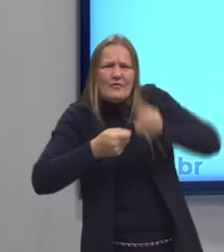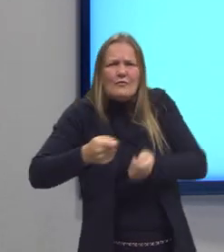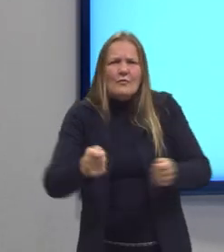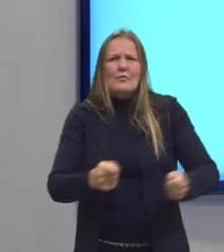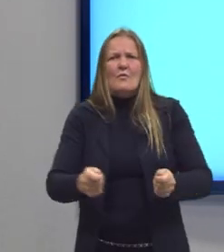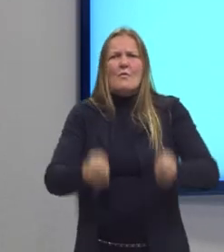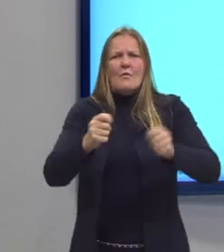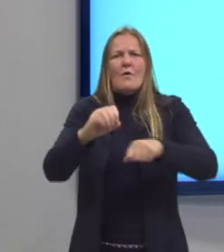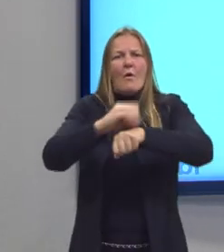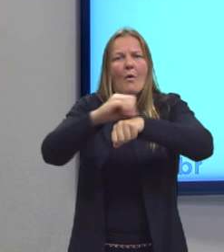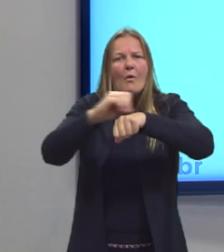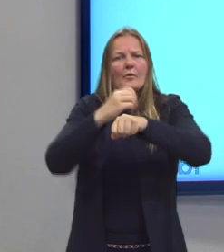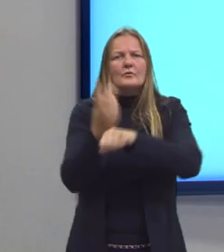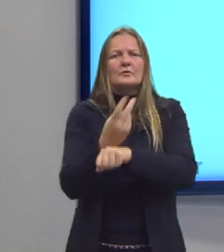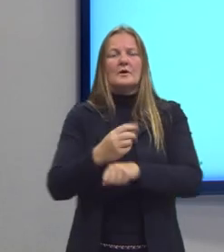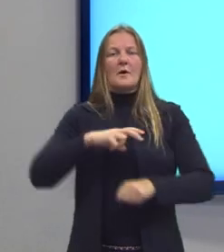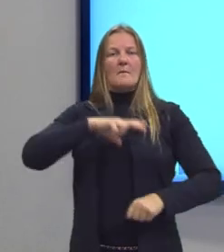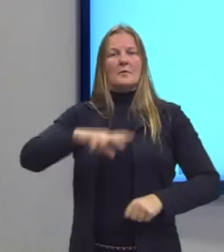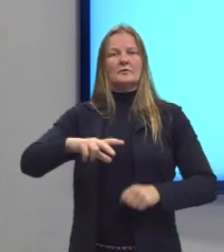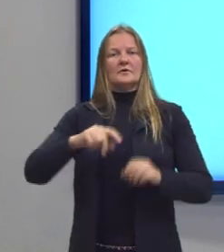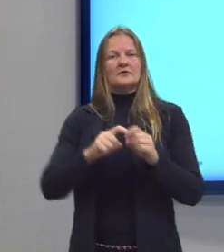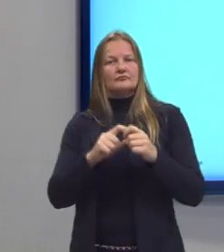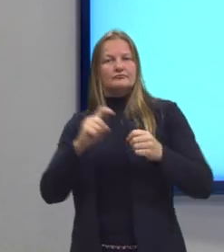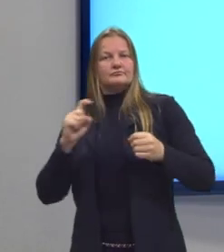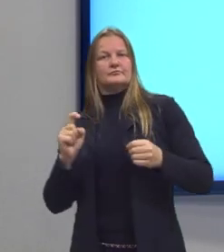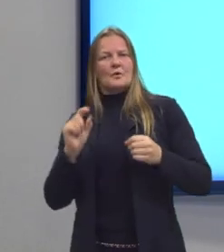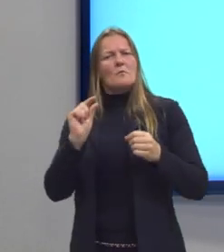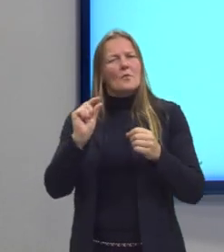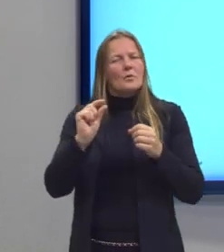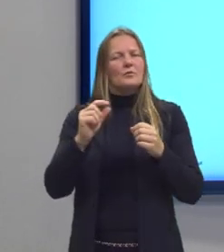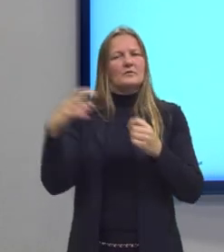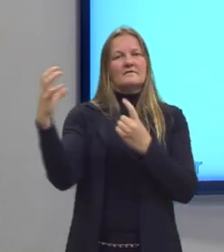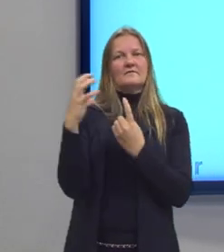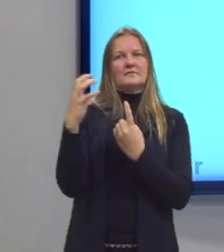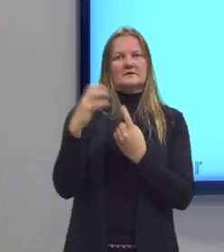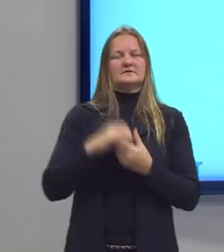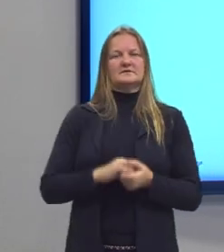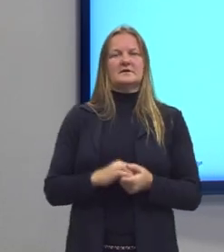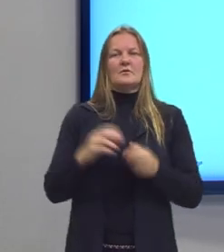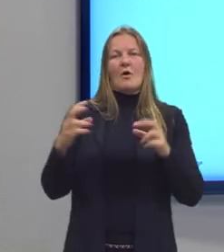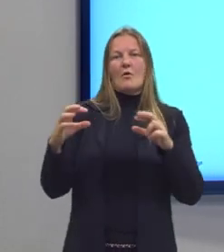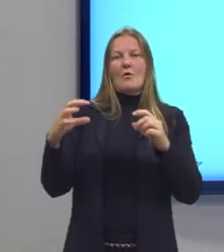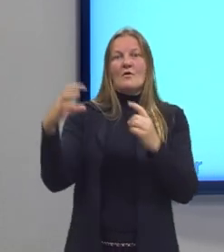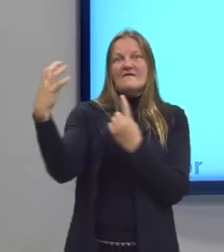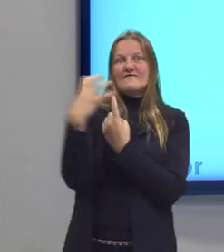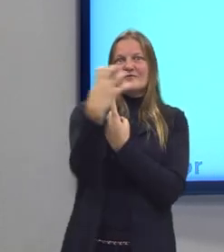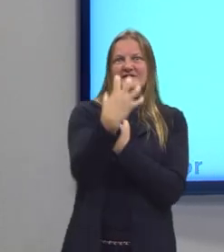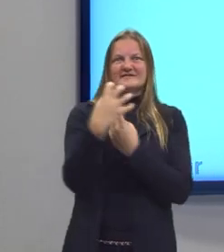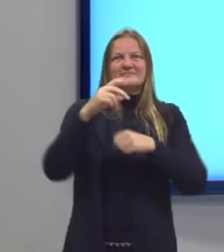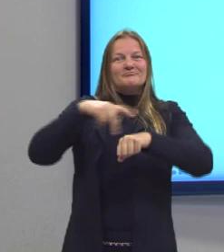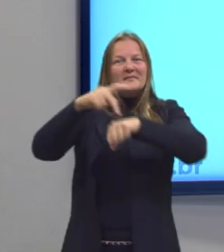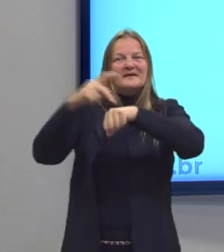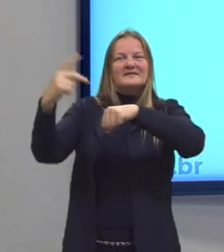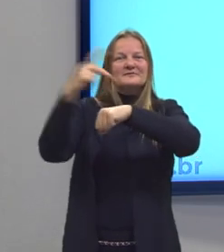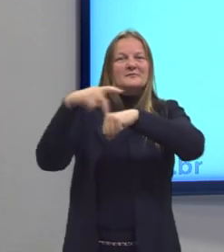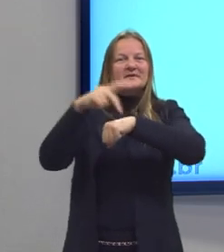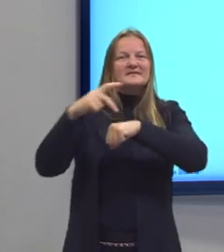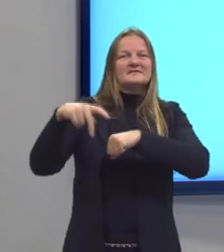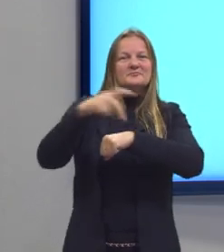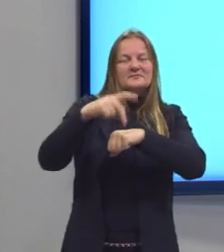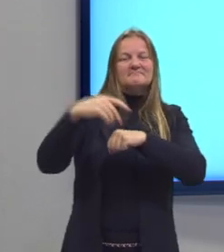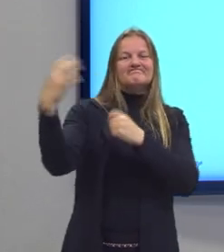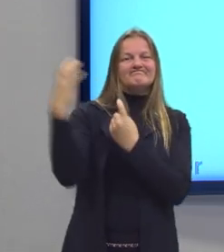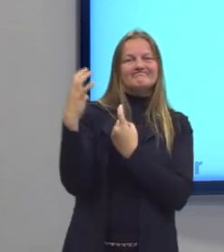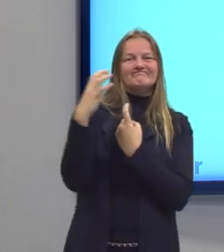portuguesa. Então, vejam que tem esses retalhos, uma colcha de retalhos que vai construindo a nossa